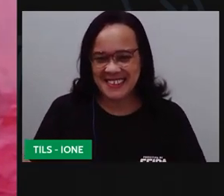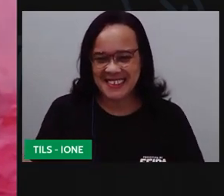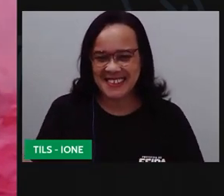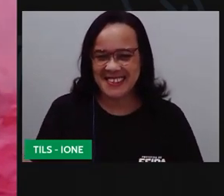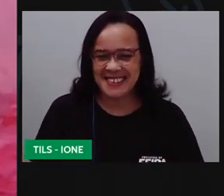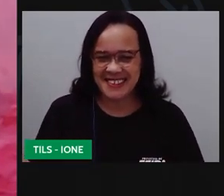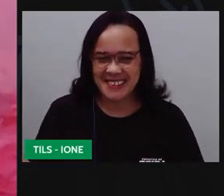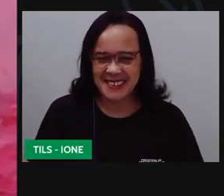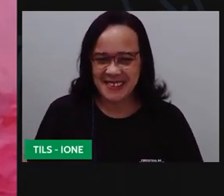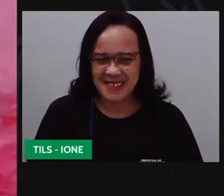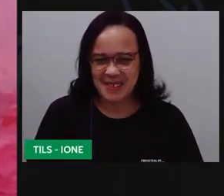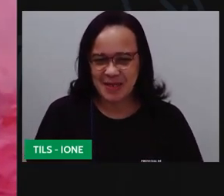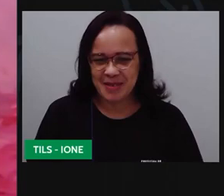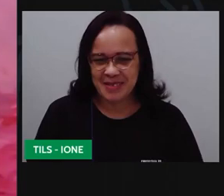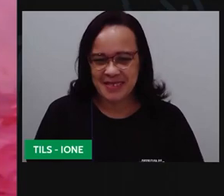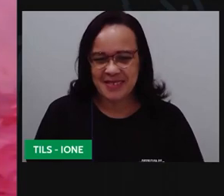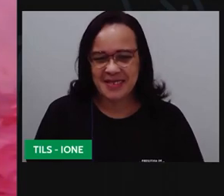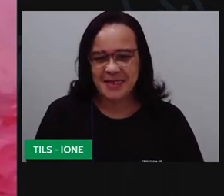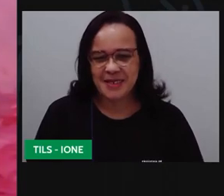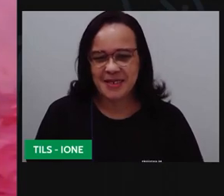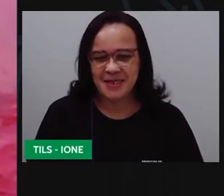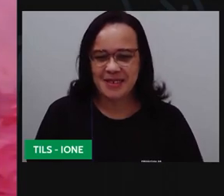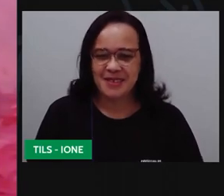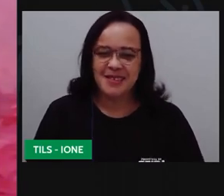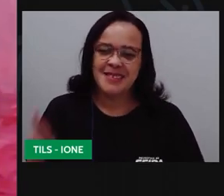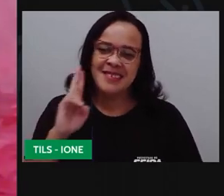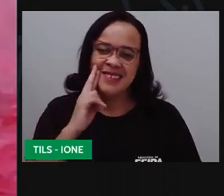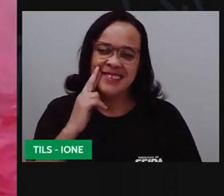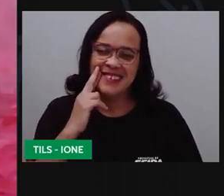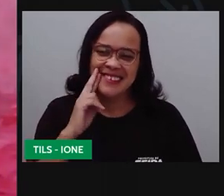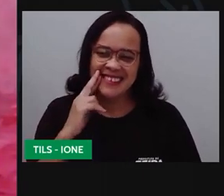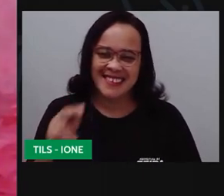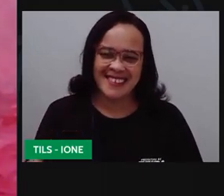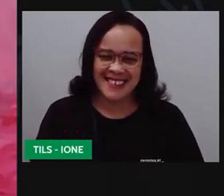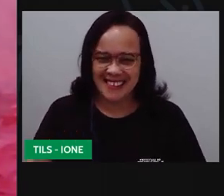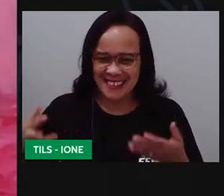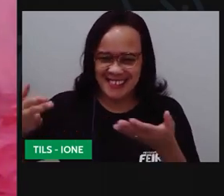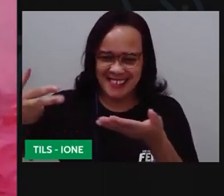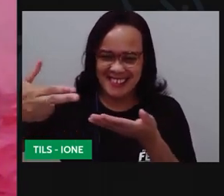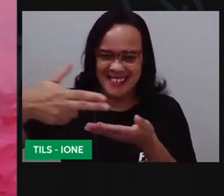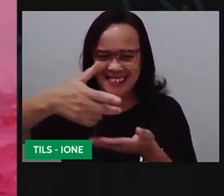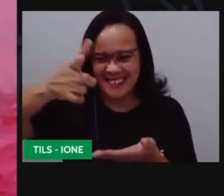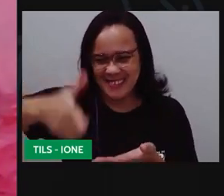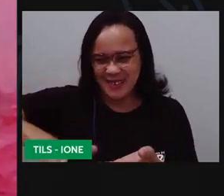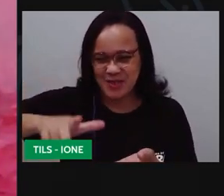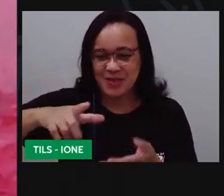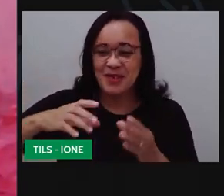bola e a gente pra ficar diferente a vai fazer aqui agora a rosinha cortar mais um pedacinho aqui